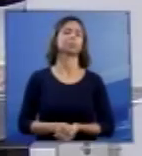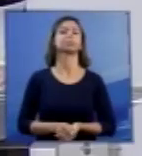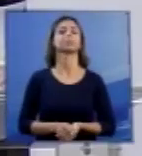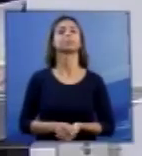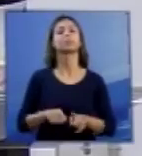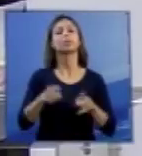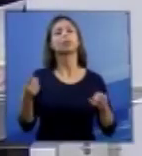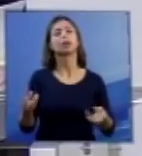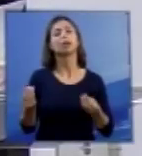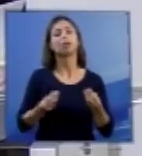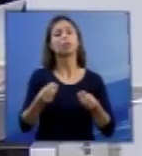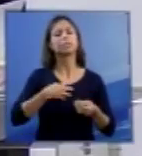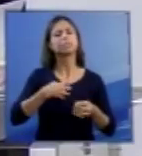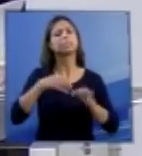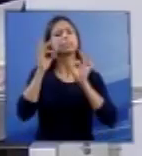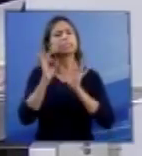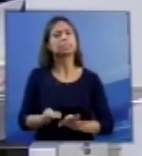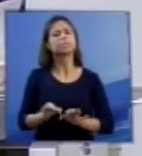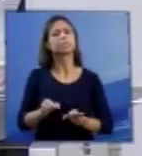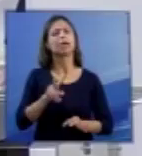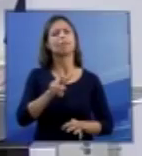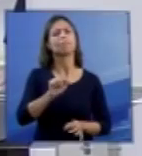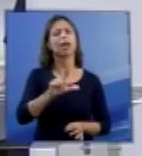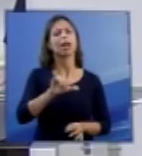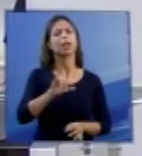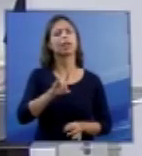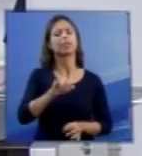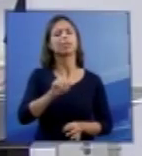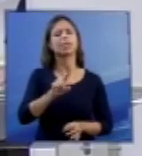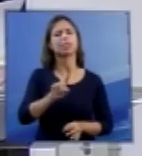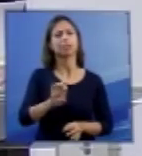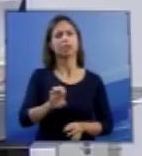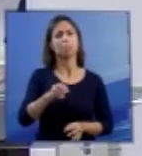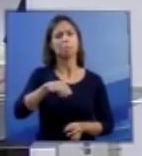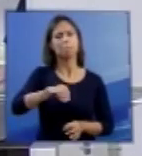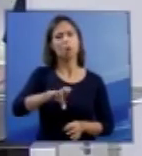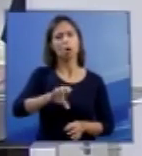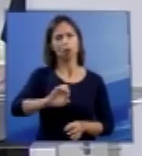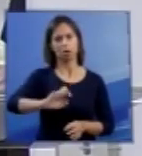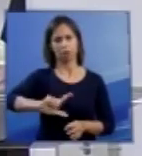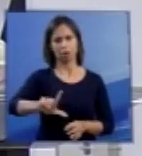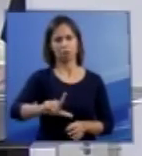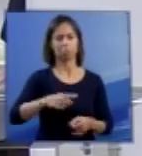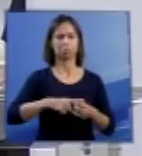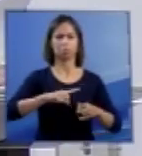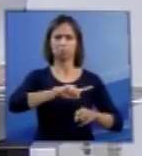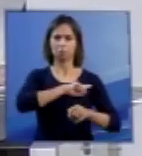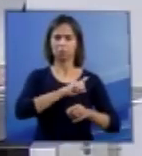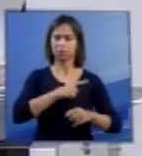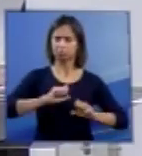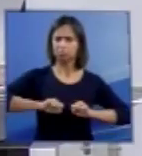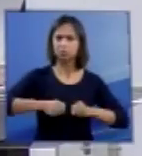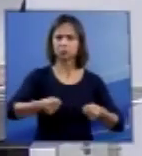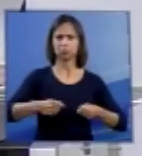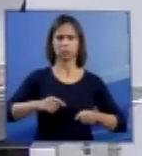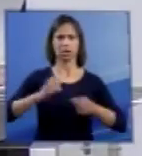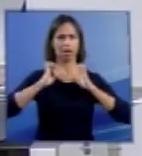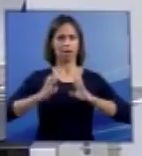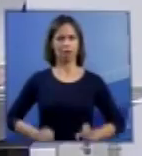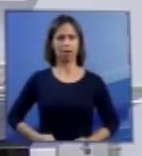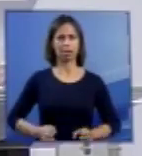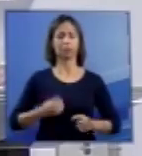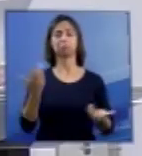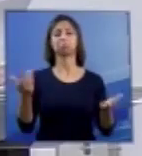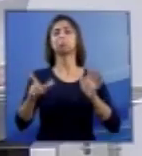Tal é a certeza da validade moral dessa opção, da força ética de uma tal legislação.